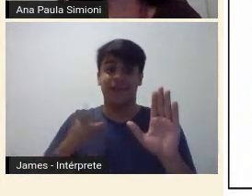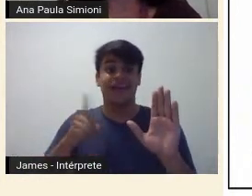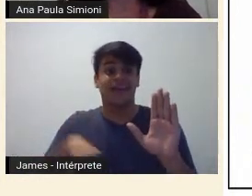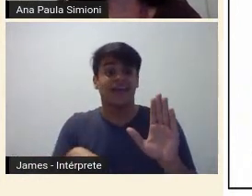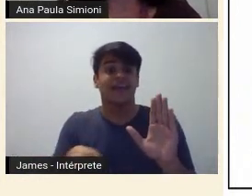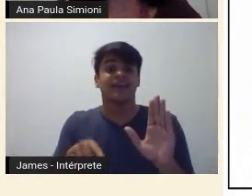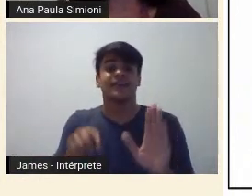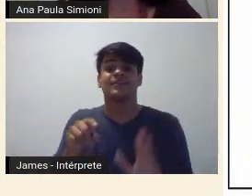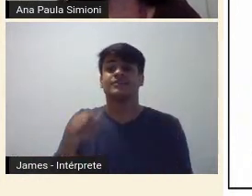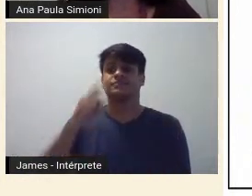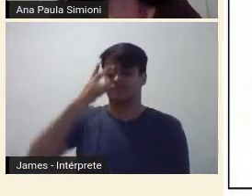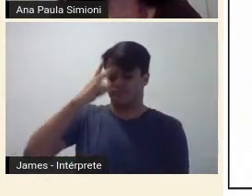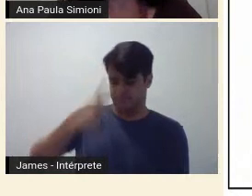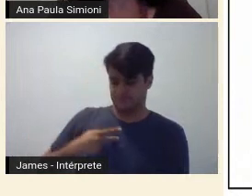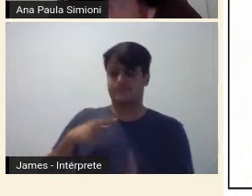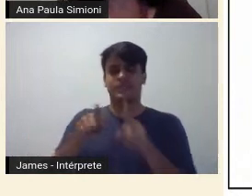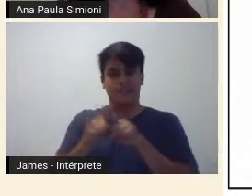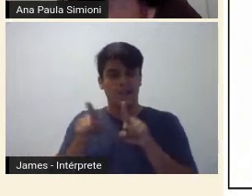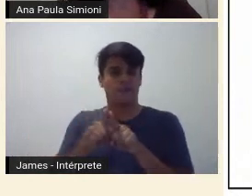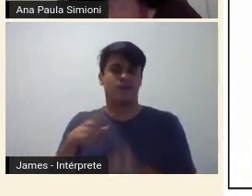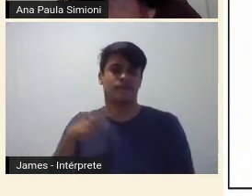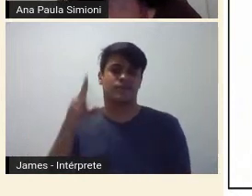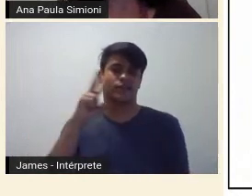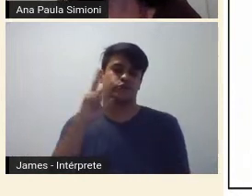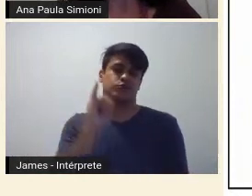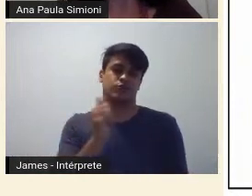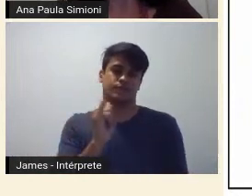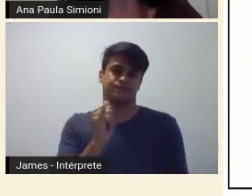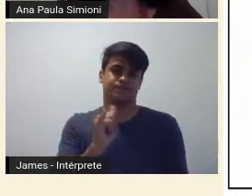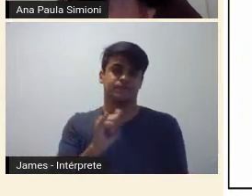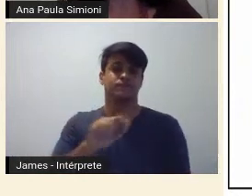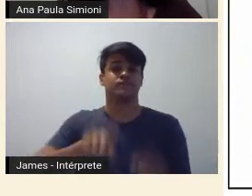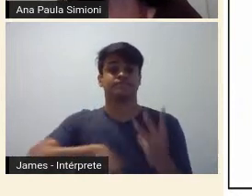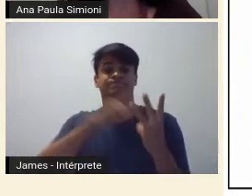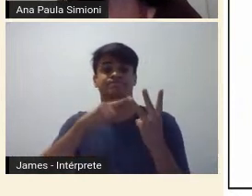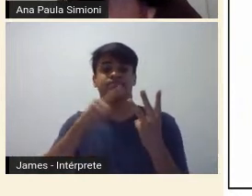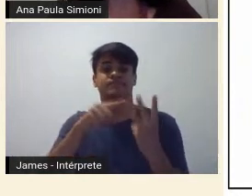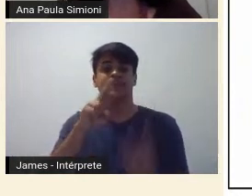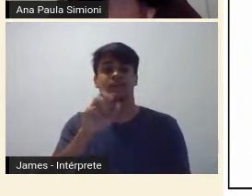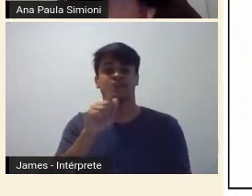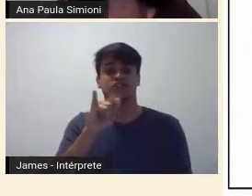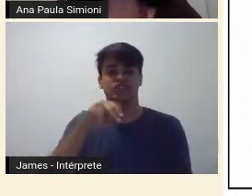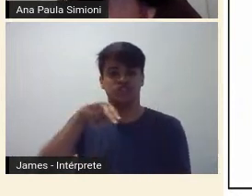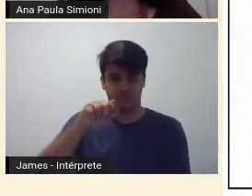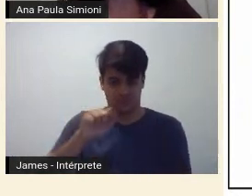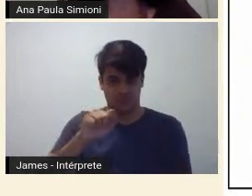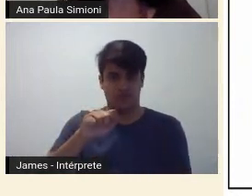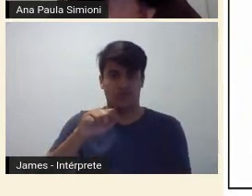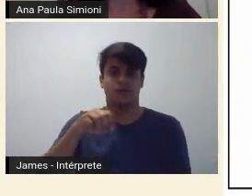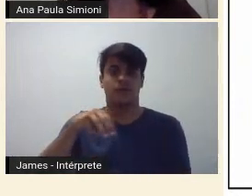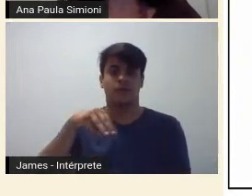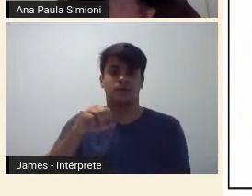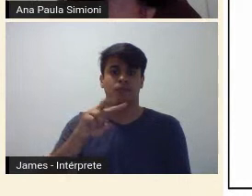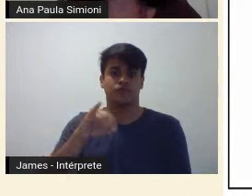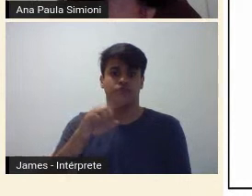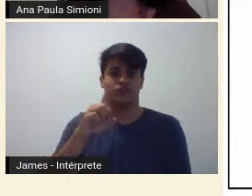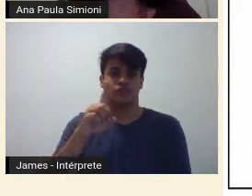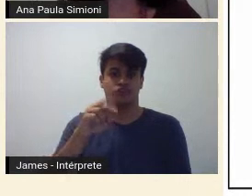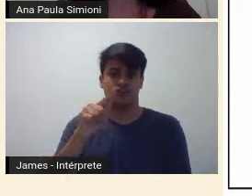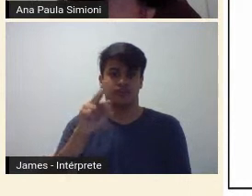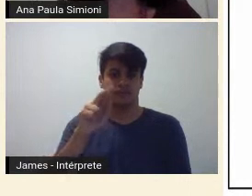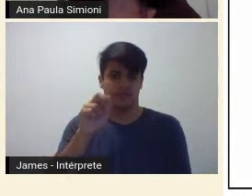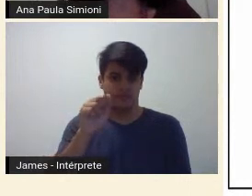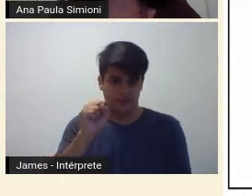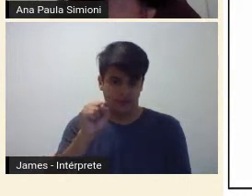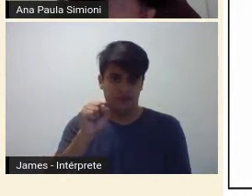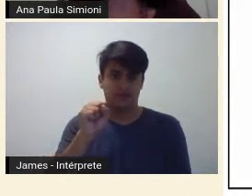se autoconstruiu. E, finalmente, Regina Gumi de Graça ocupa lugar nas narrativas de esposa colaboradora do seu